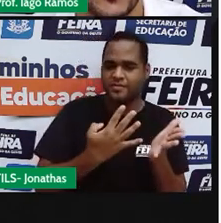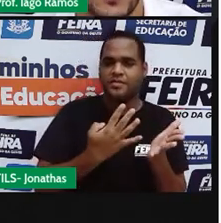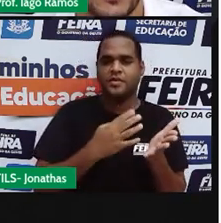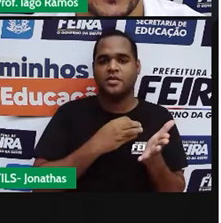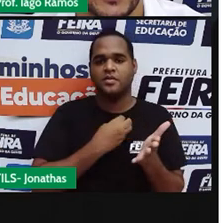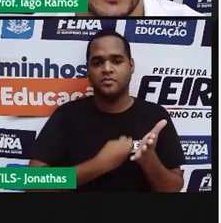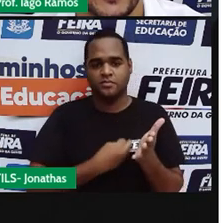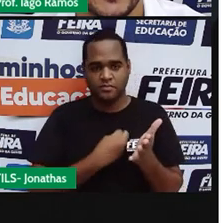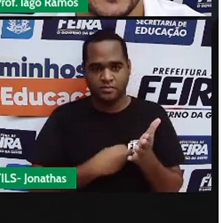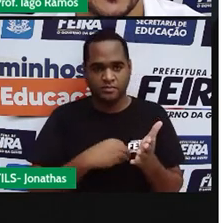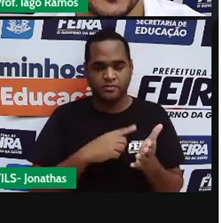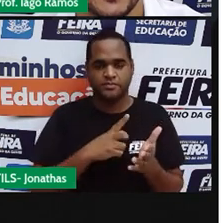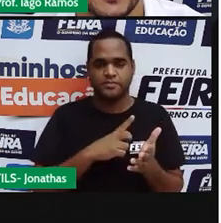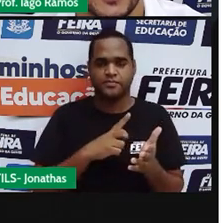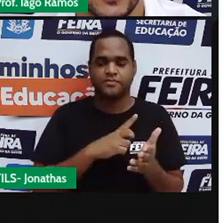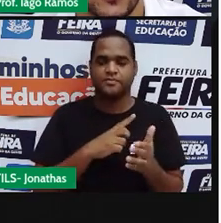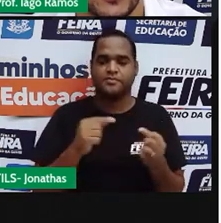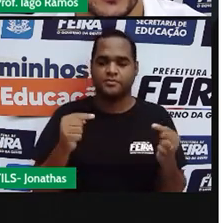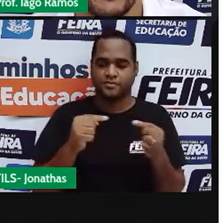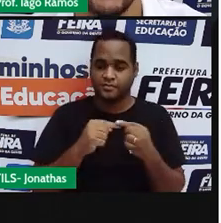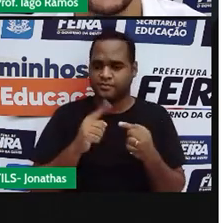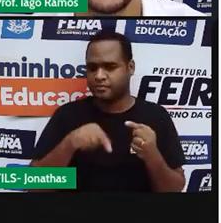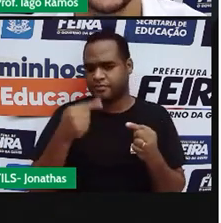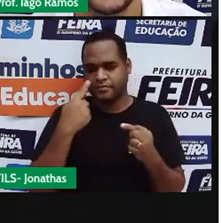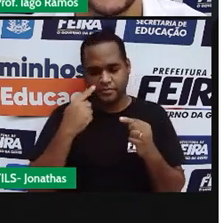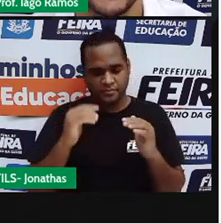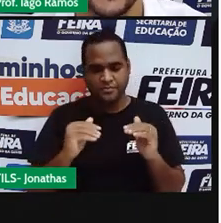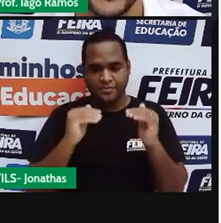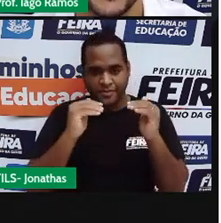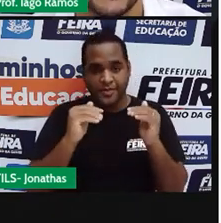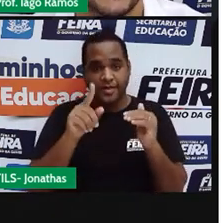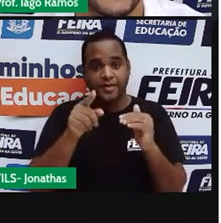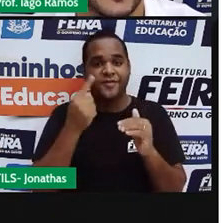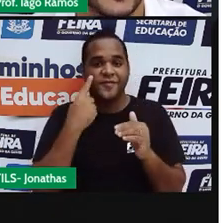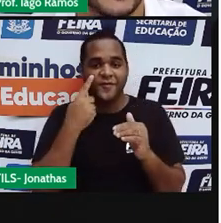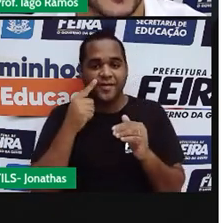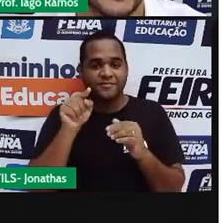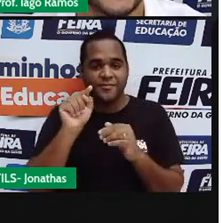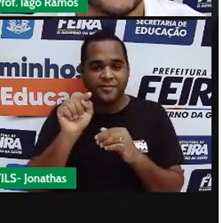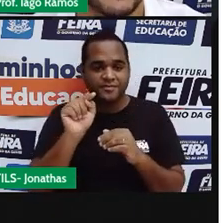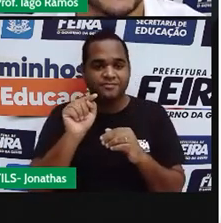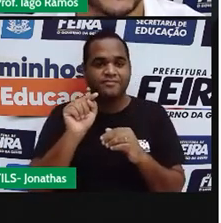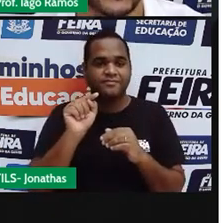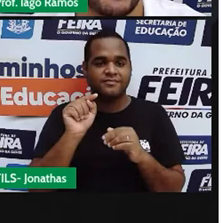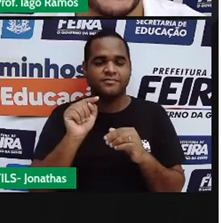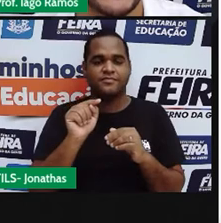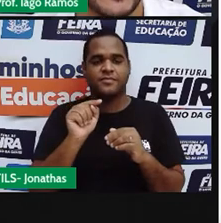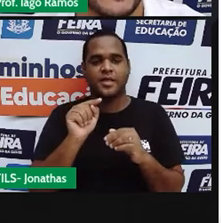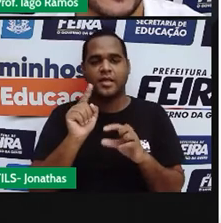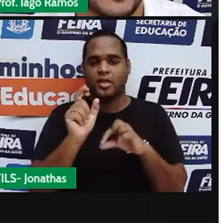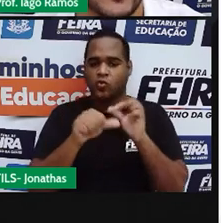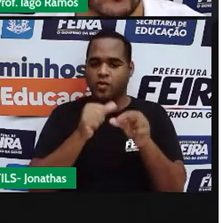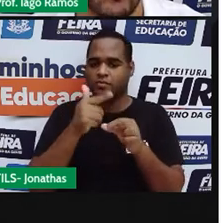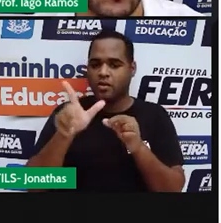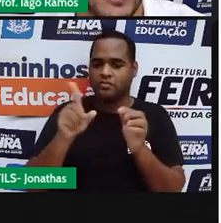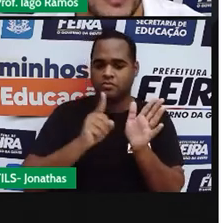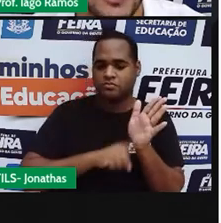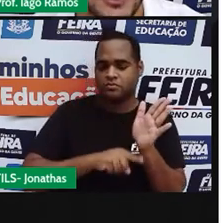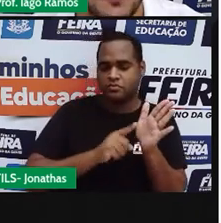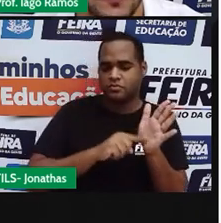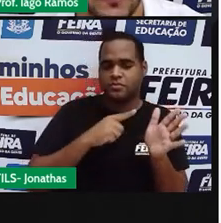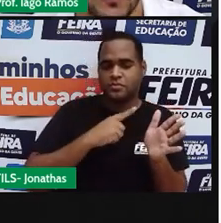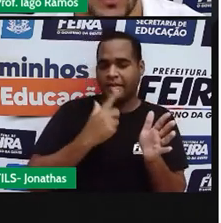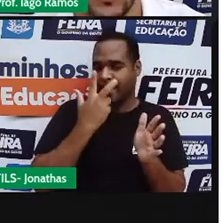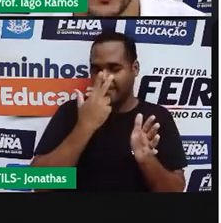Menos 4 aqui em cima. Olha lá, o pontinho. e aí a gente vai subtrair um